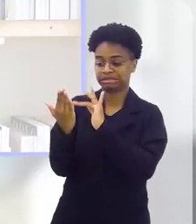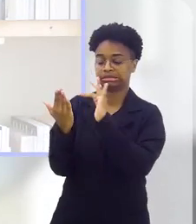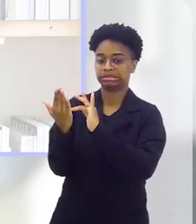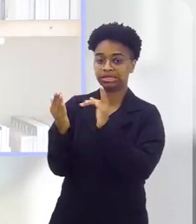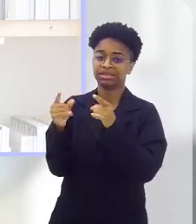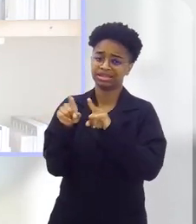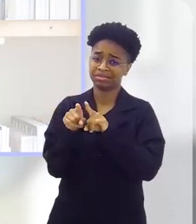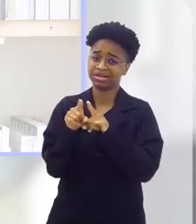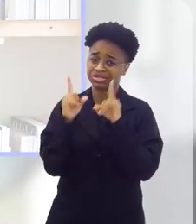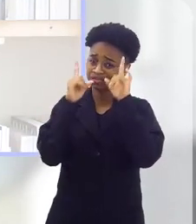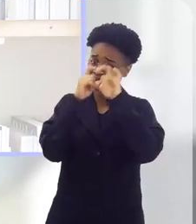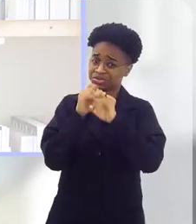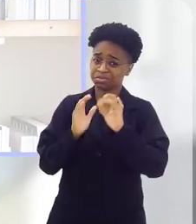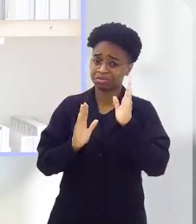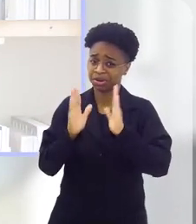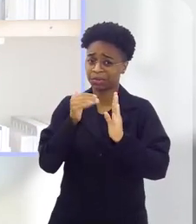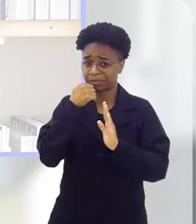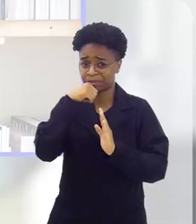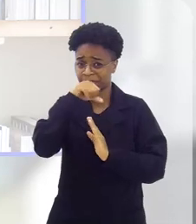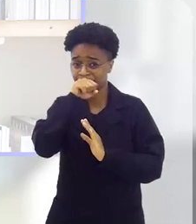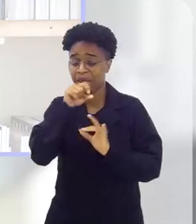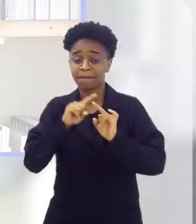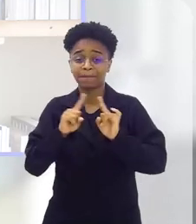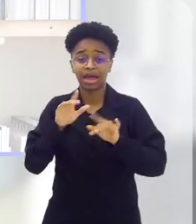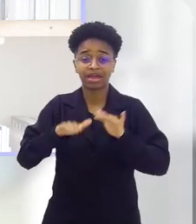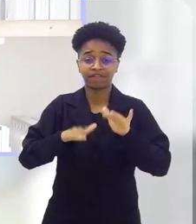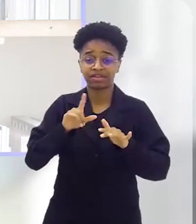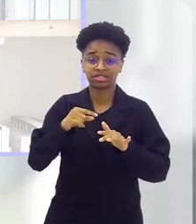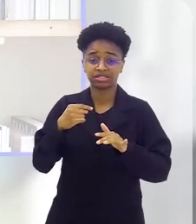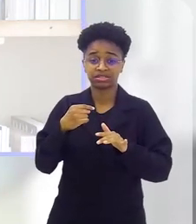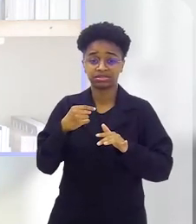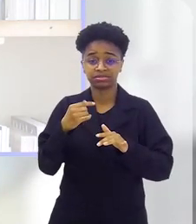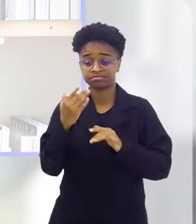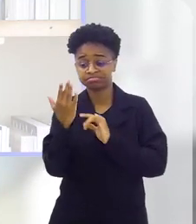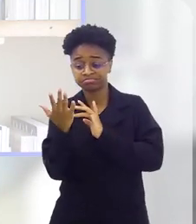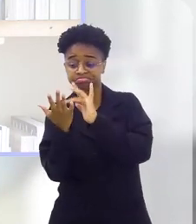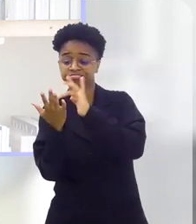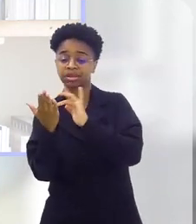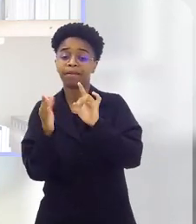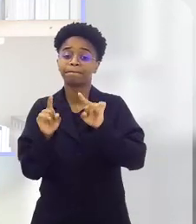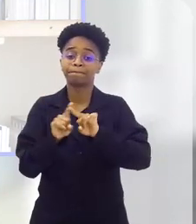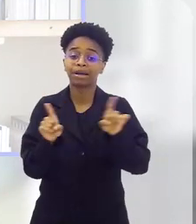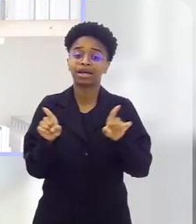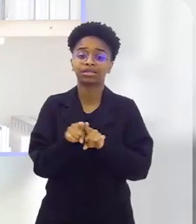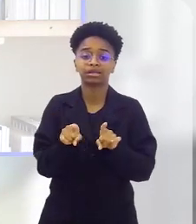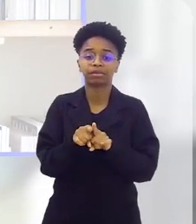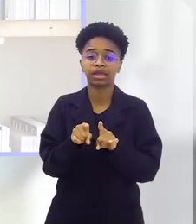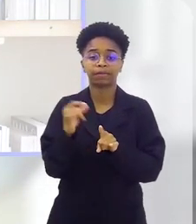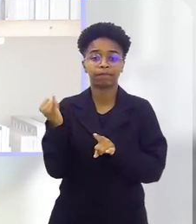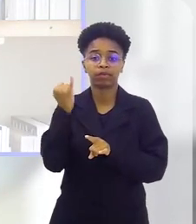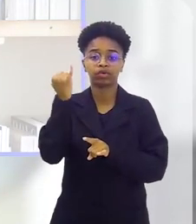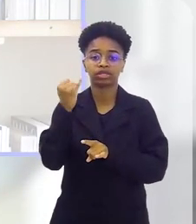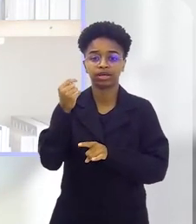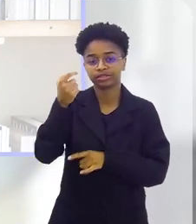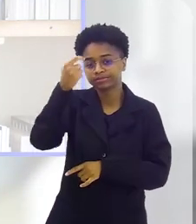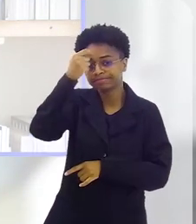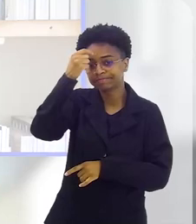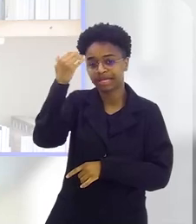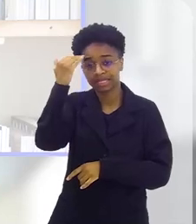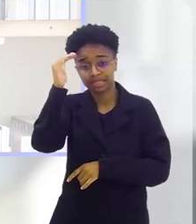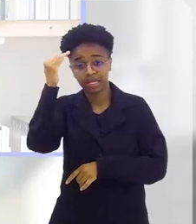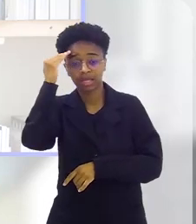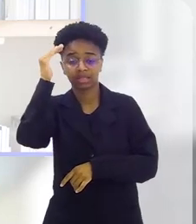momento delicado ali para a mãe também, né, mas às vezes ela está ali na tela. Então, a importância também de ter esse